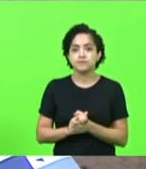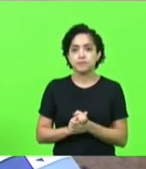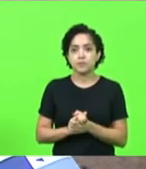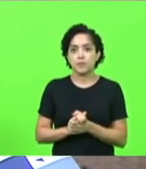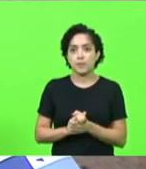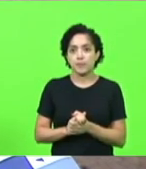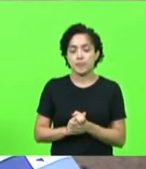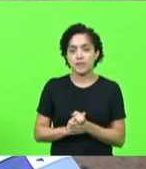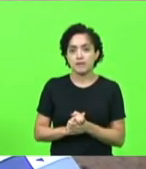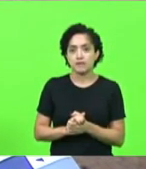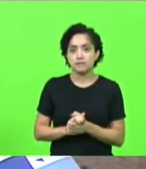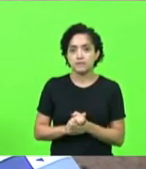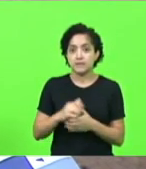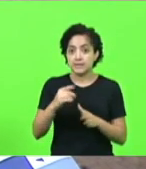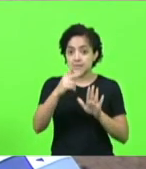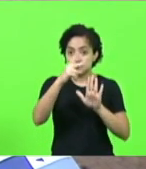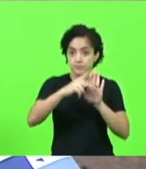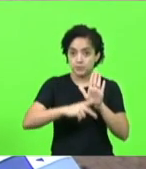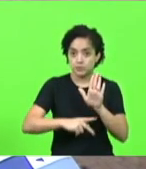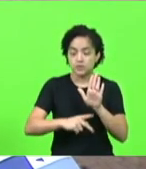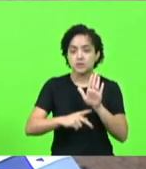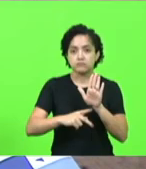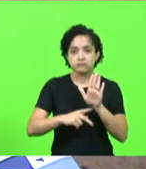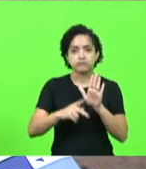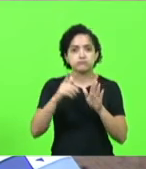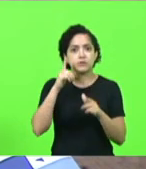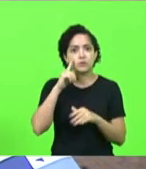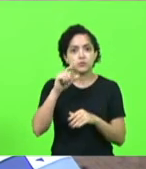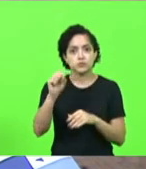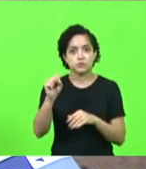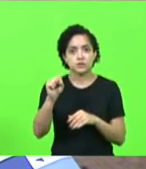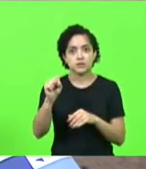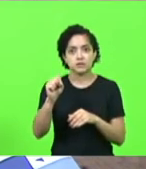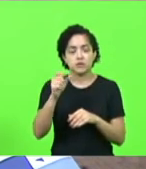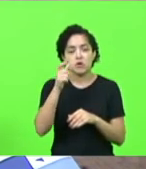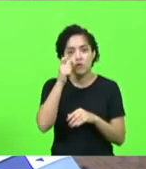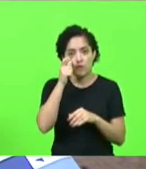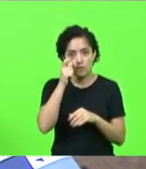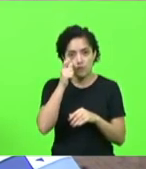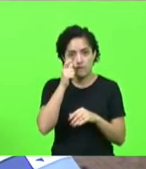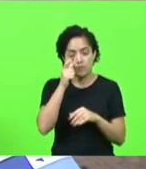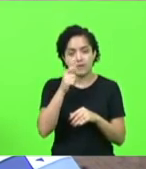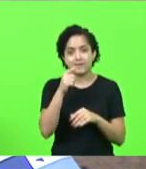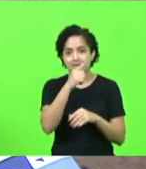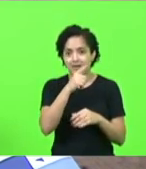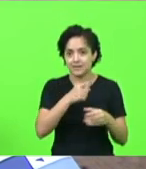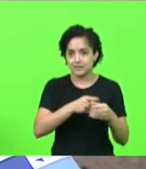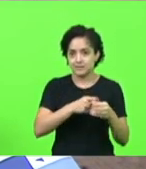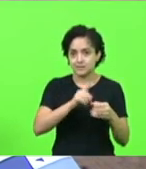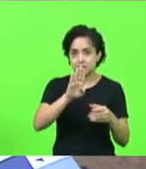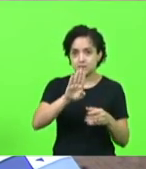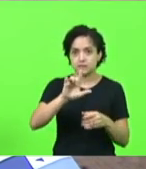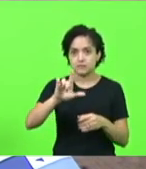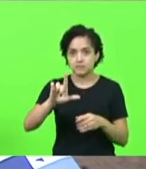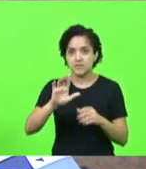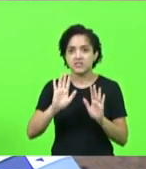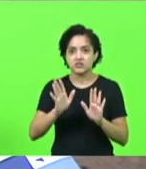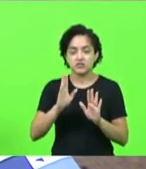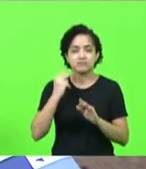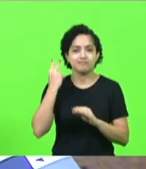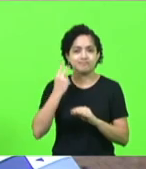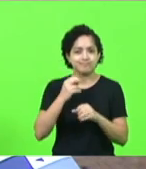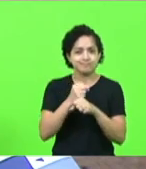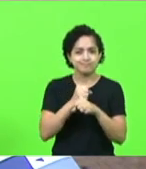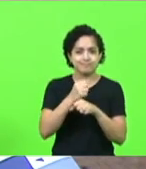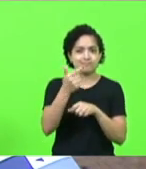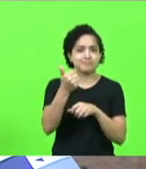nesse programa que é um sucesso eu acompanho muito de perto Brumenau como fui vereador durante 12 anos